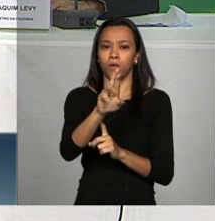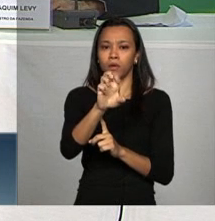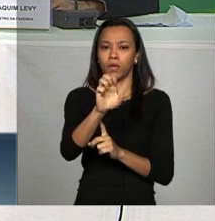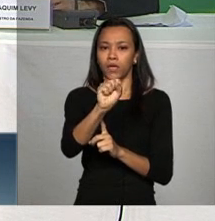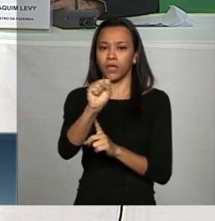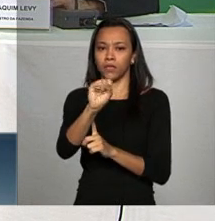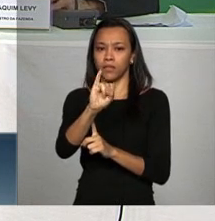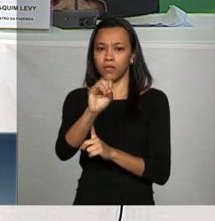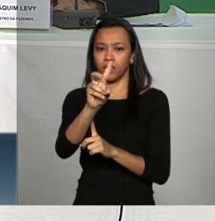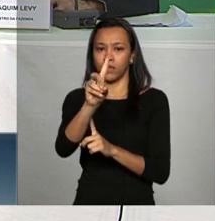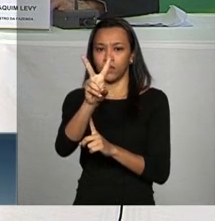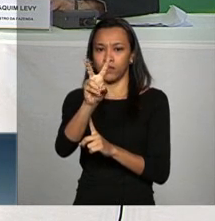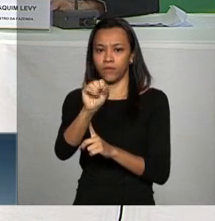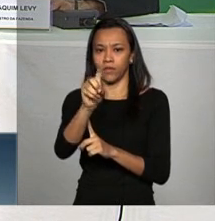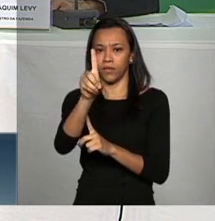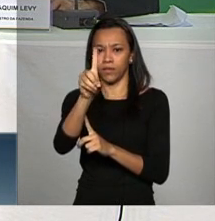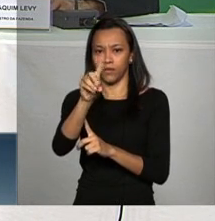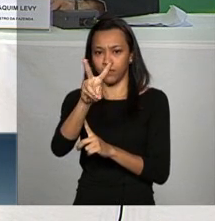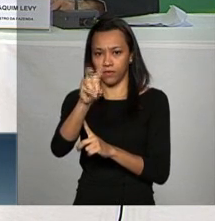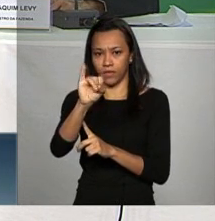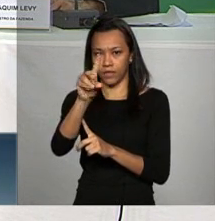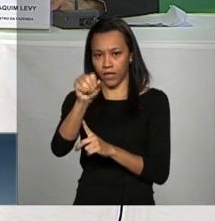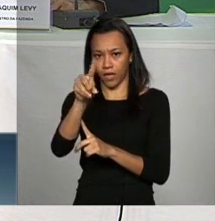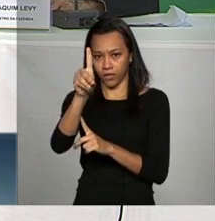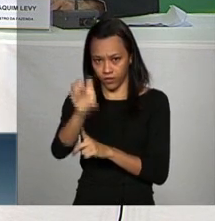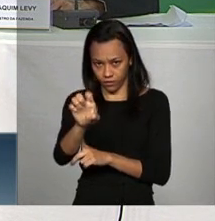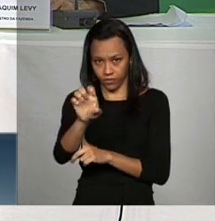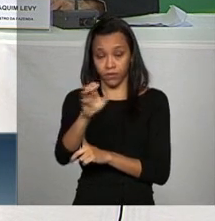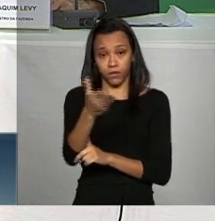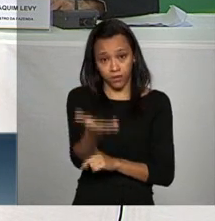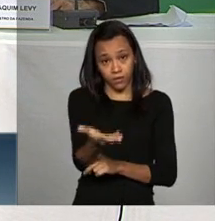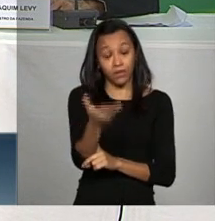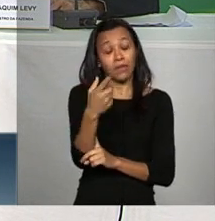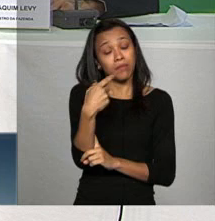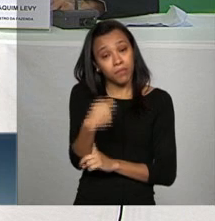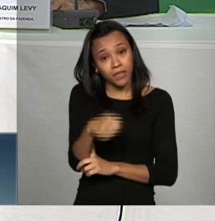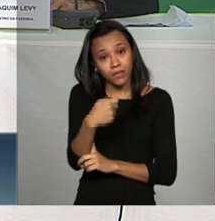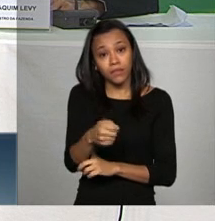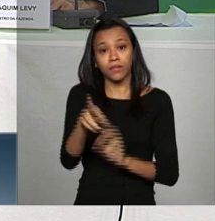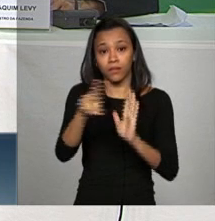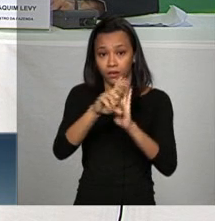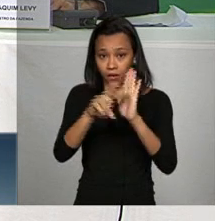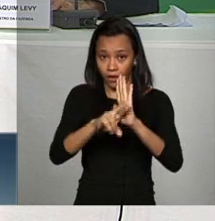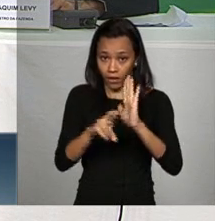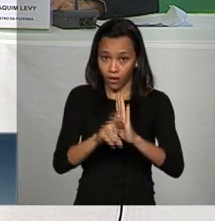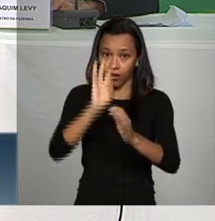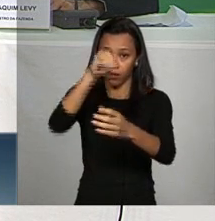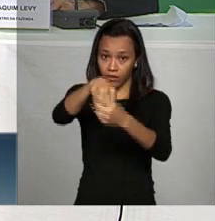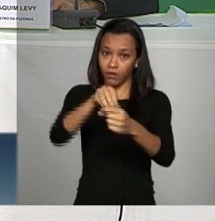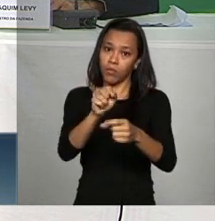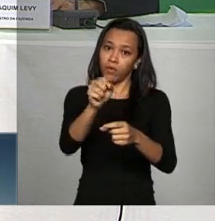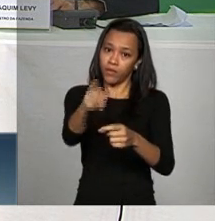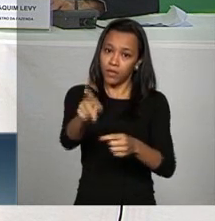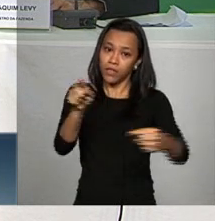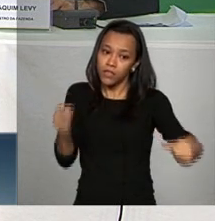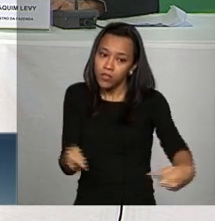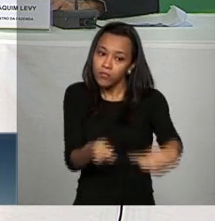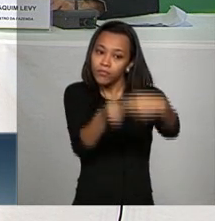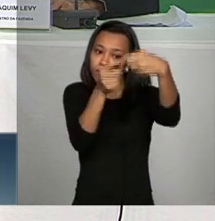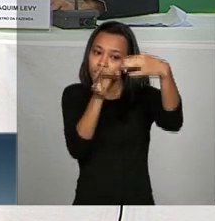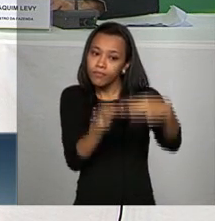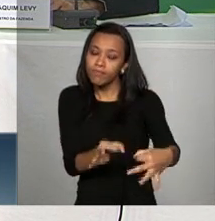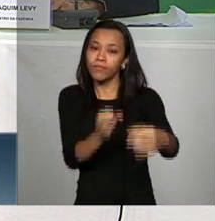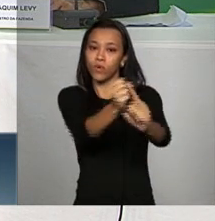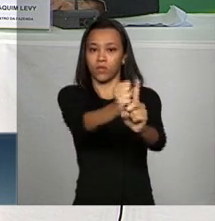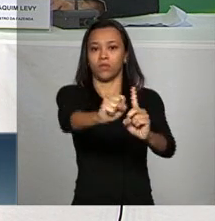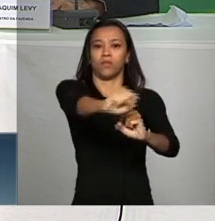a regra 85-95 a previdência tem que ter regras que se adaptem à evolução da população todos